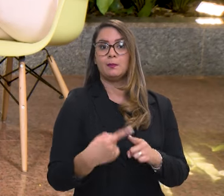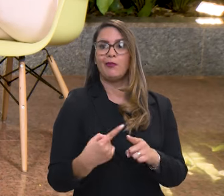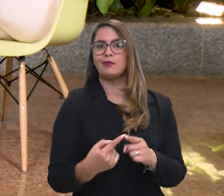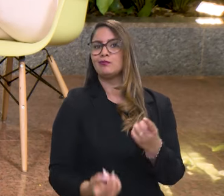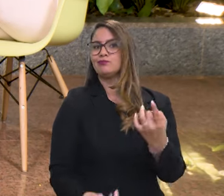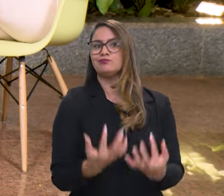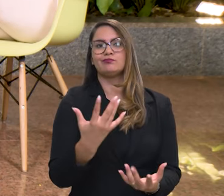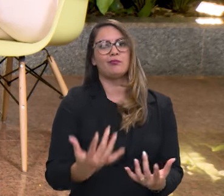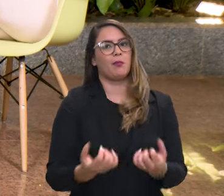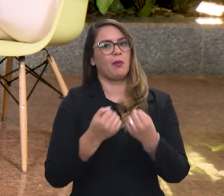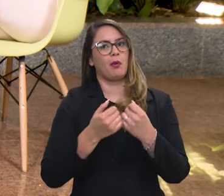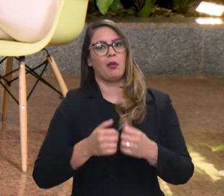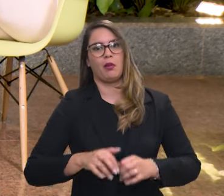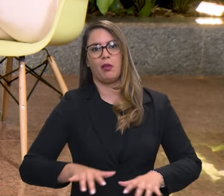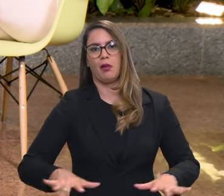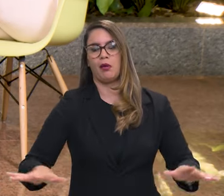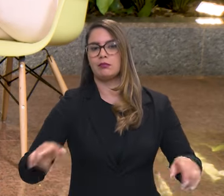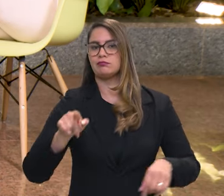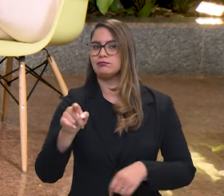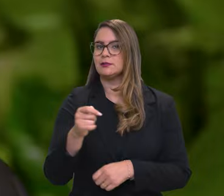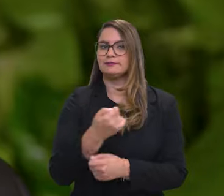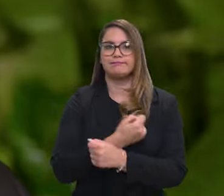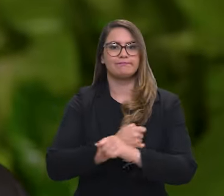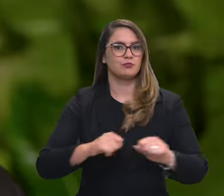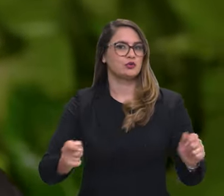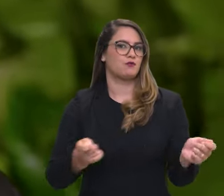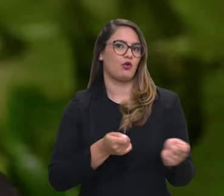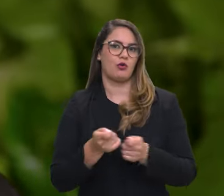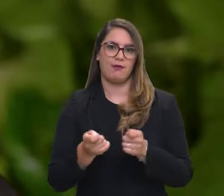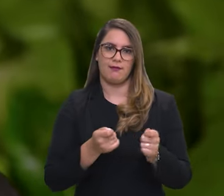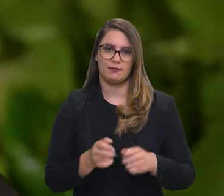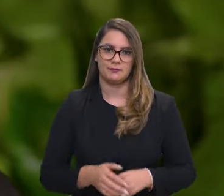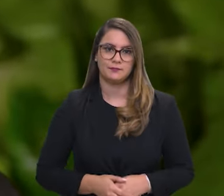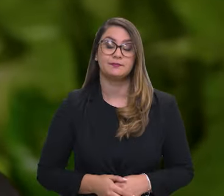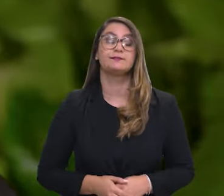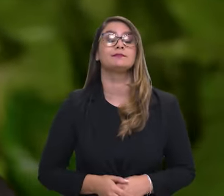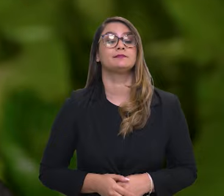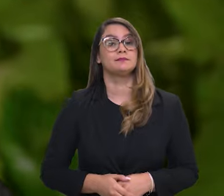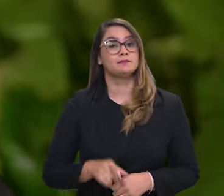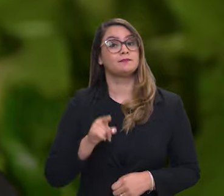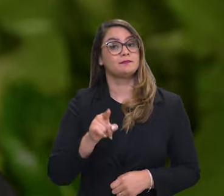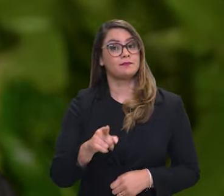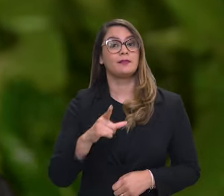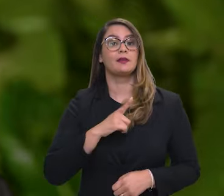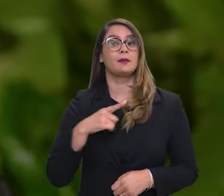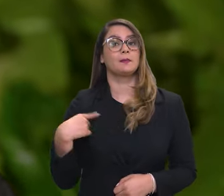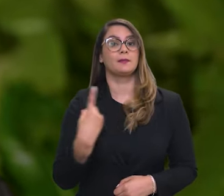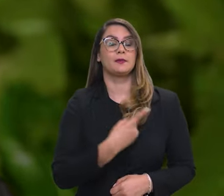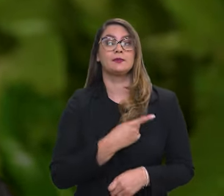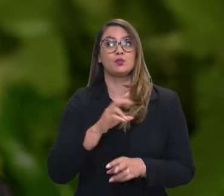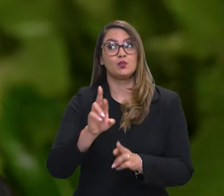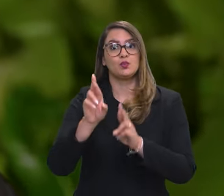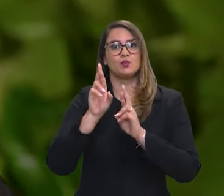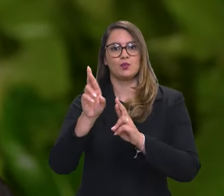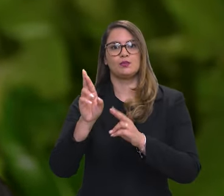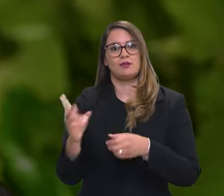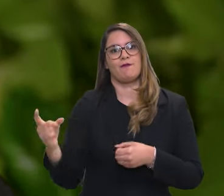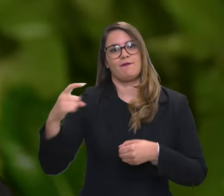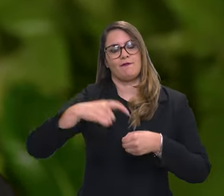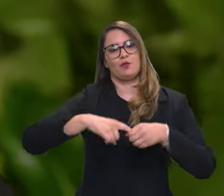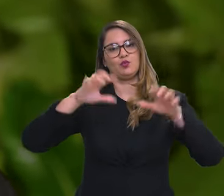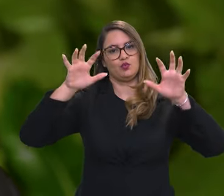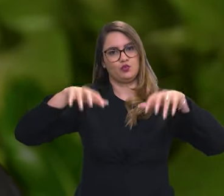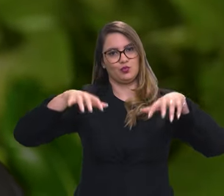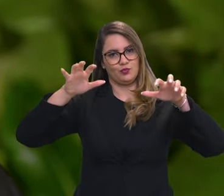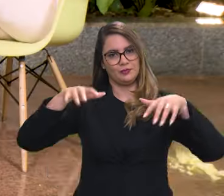situações completamente irreversíveis. E aí o que sobra para a gente é torcer pela volta da chuva. Então, é um desafio